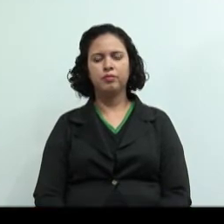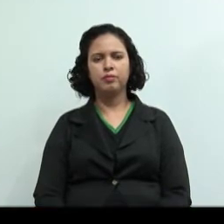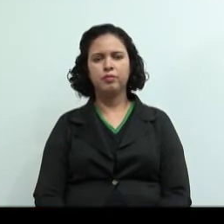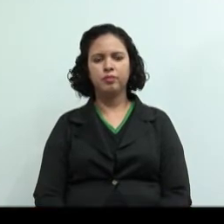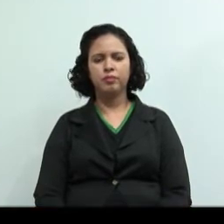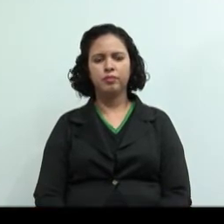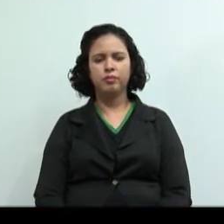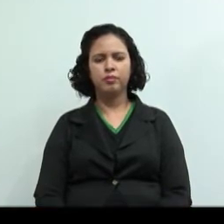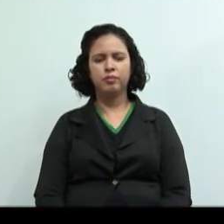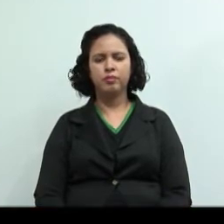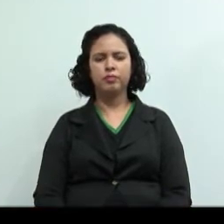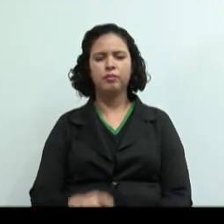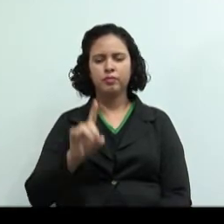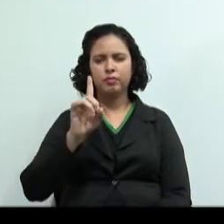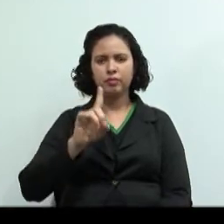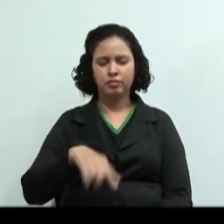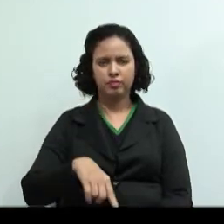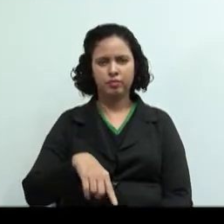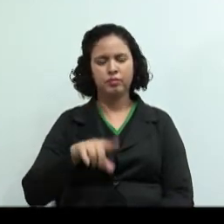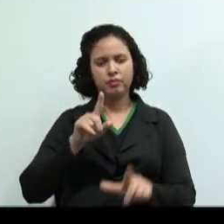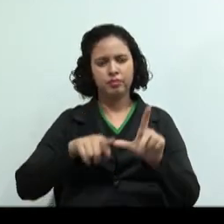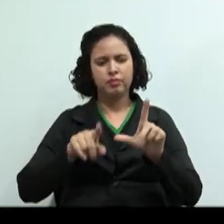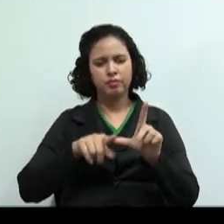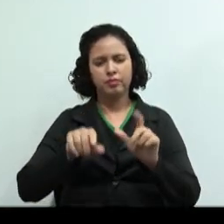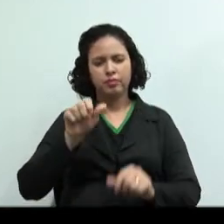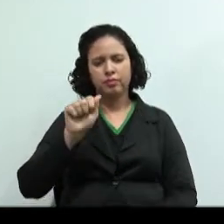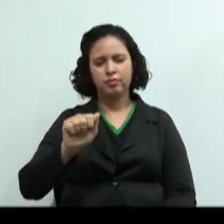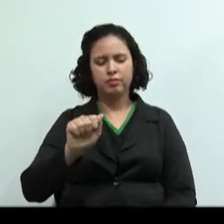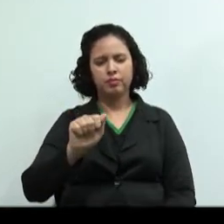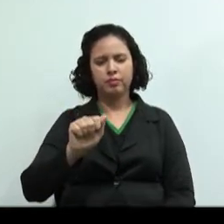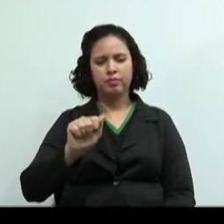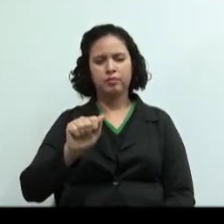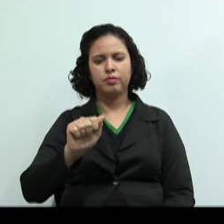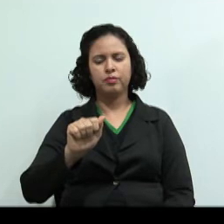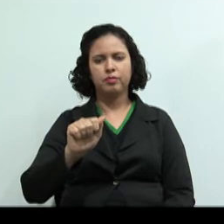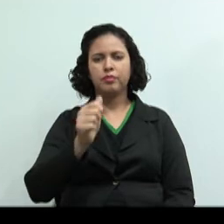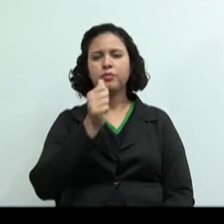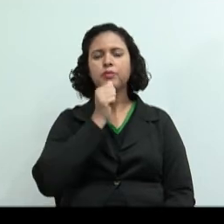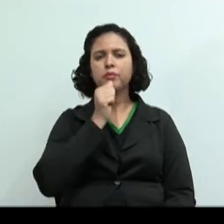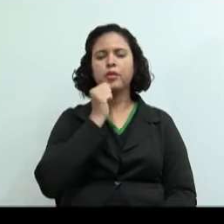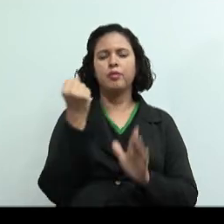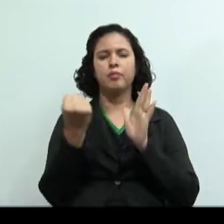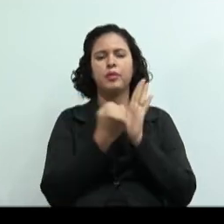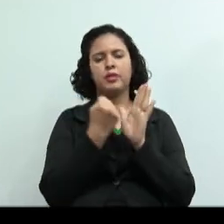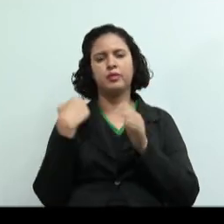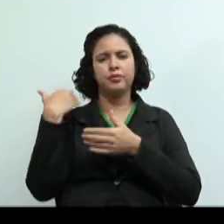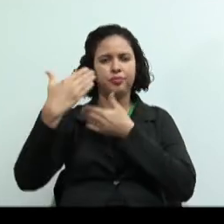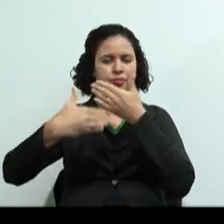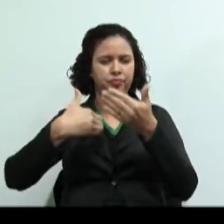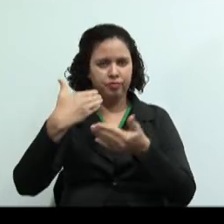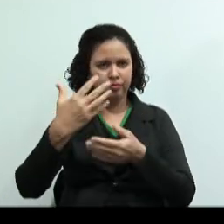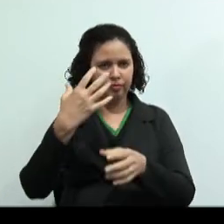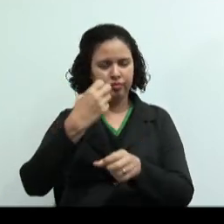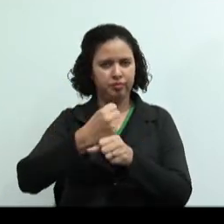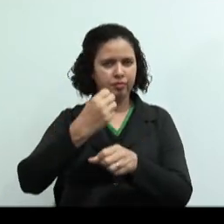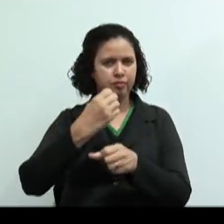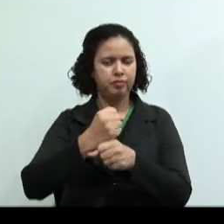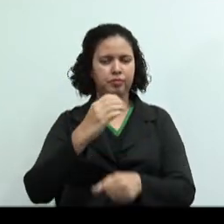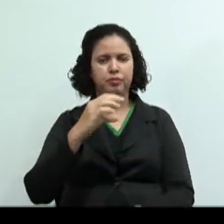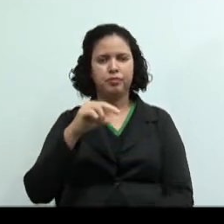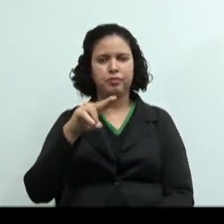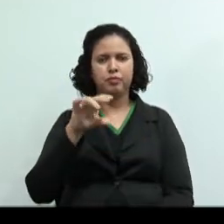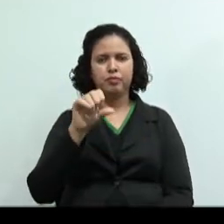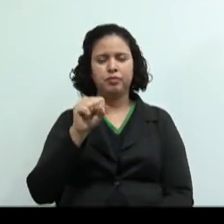É a alternativa A. Então, as grandes navegações não foi um marco evolutivo da contabilidade de custos. E sim, revolução